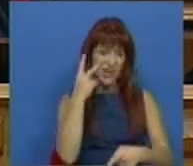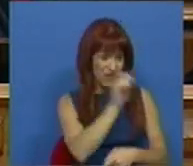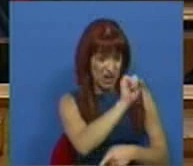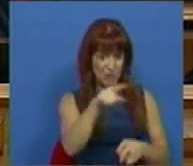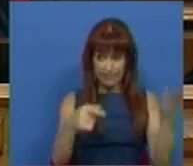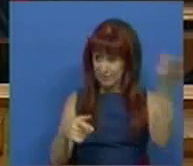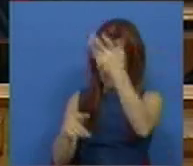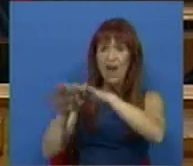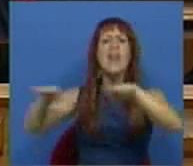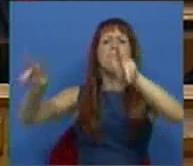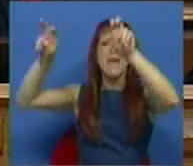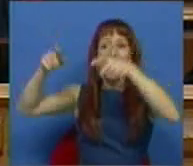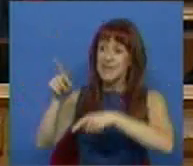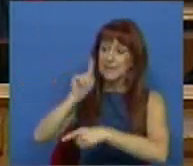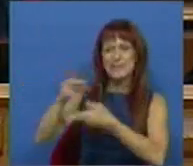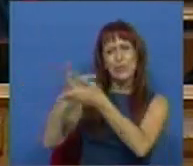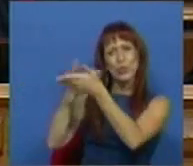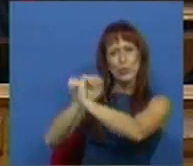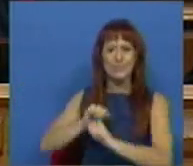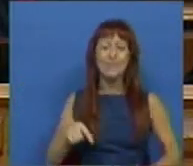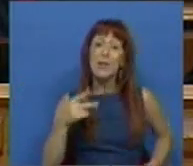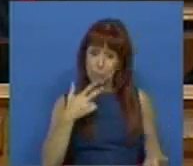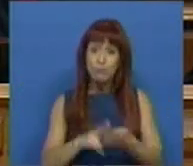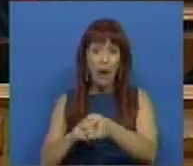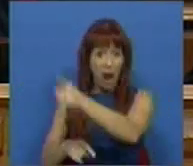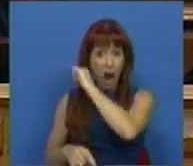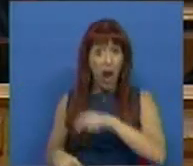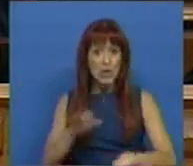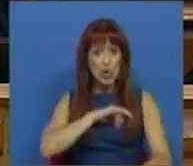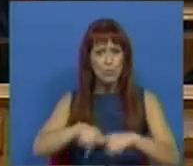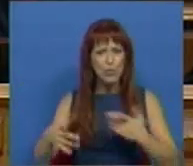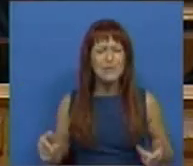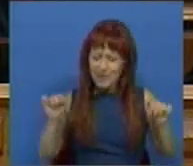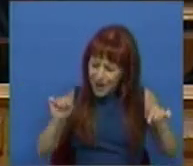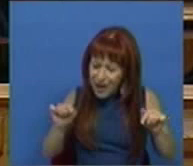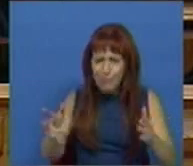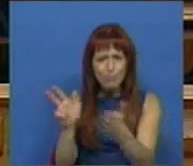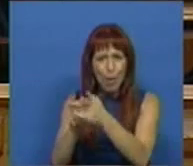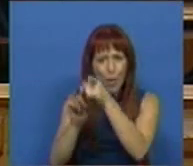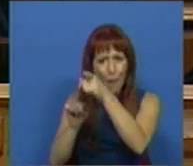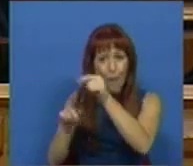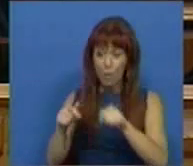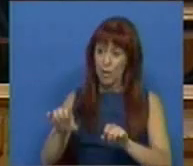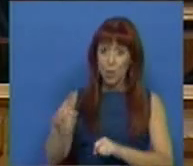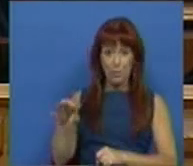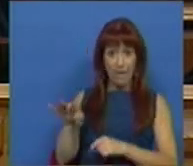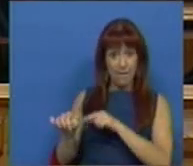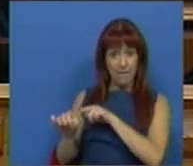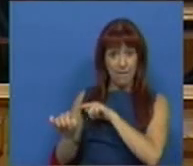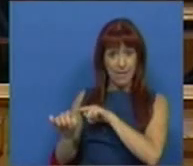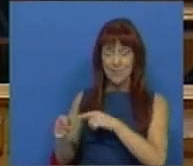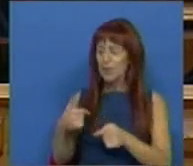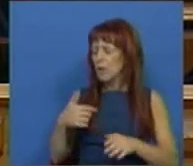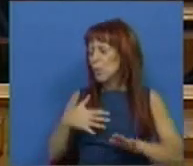vidas que estavam na mesa desta negociação. Esta é a realidade, Sr. Deputado. Esta é a realidade que o Partido Socialista